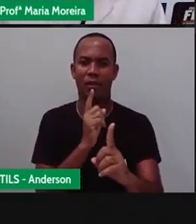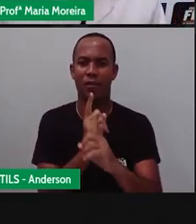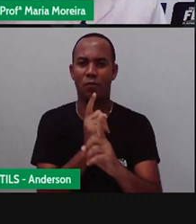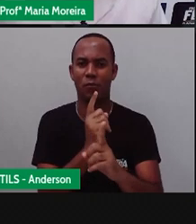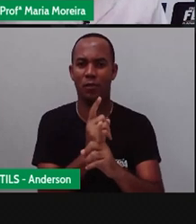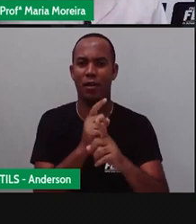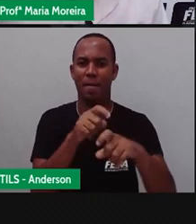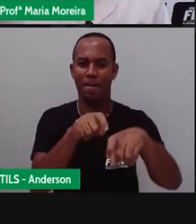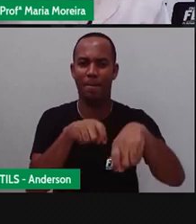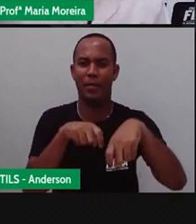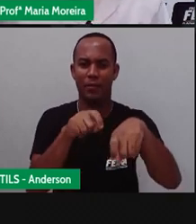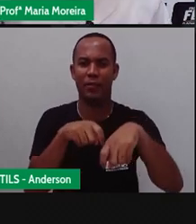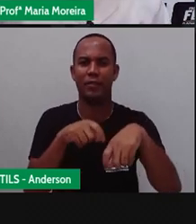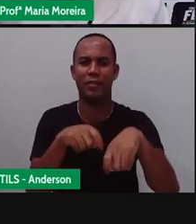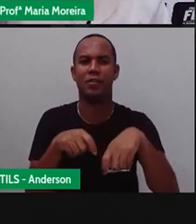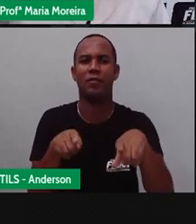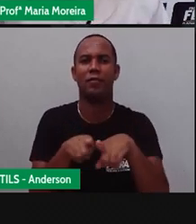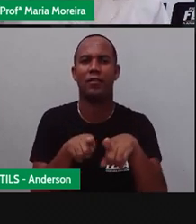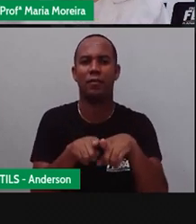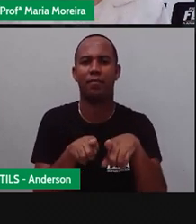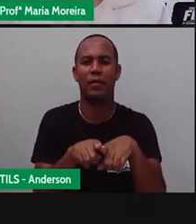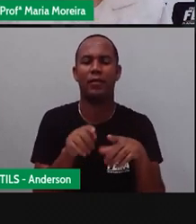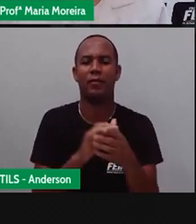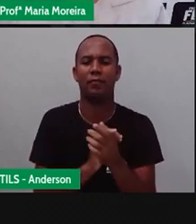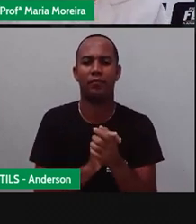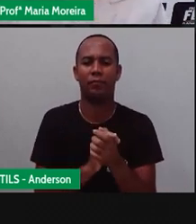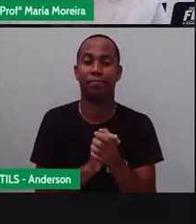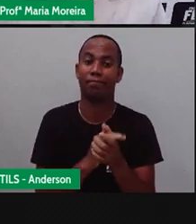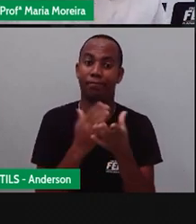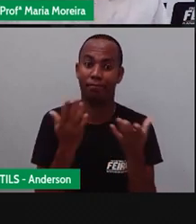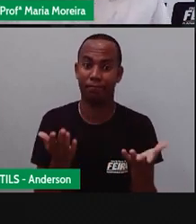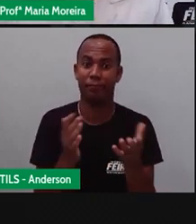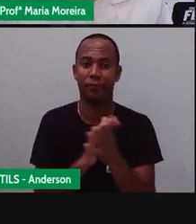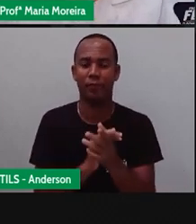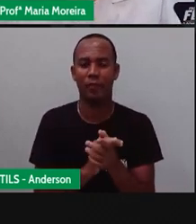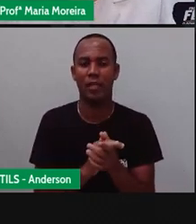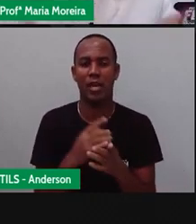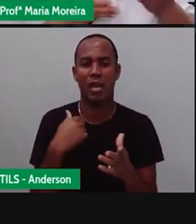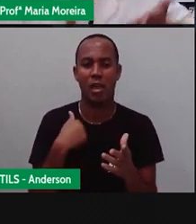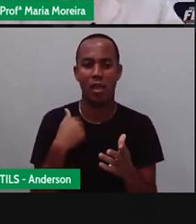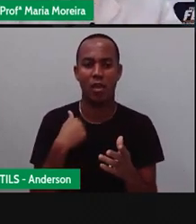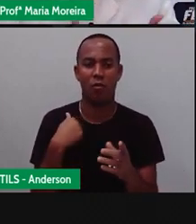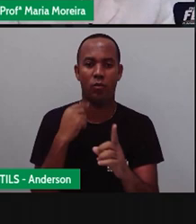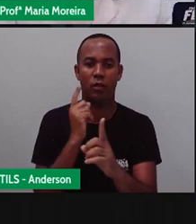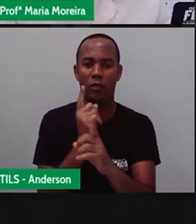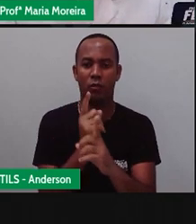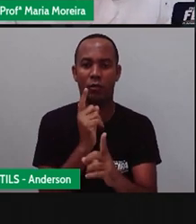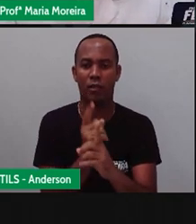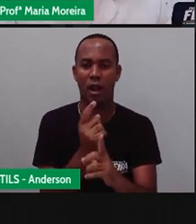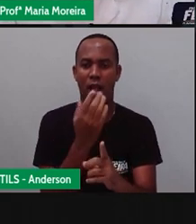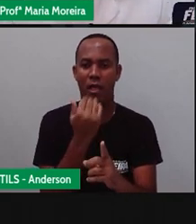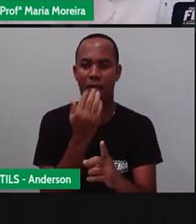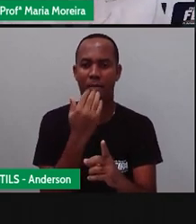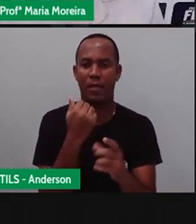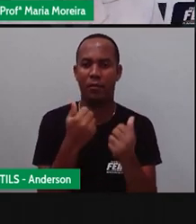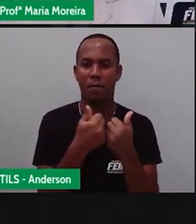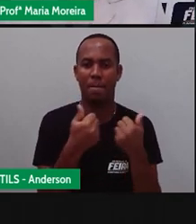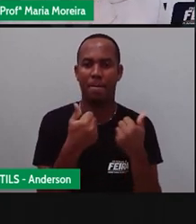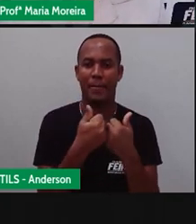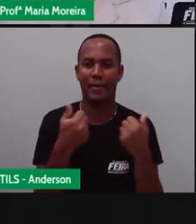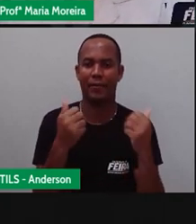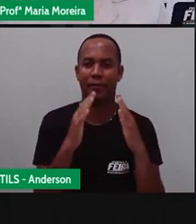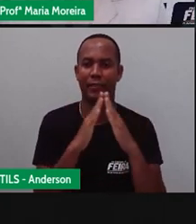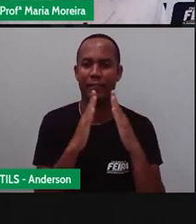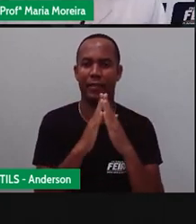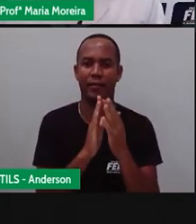preciso caminhar quilômetros e quilômetros para encontrar alimento. Eu vou encontrar alimento próximo da minha casa. A mesma coisa